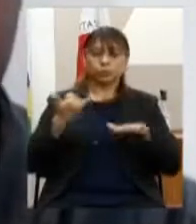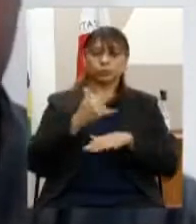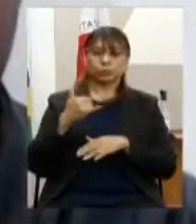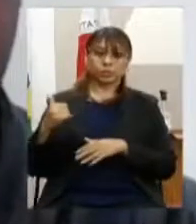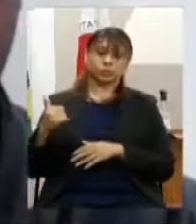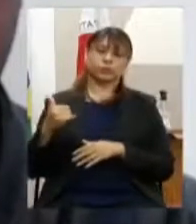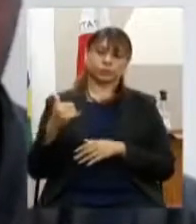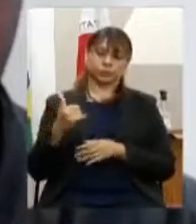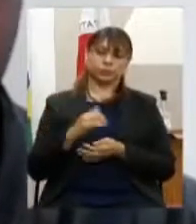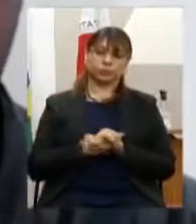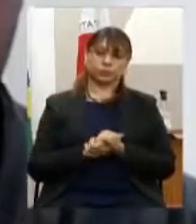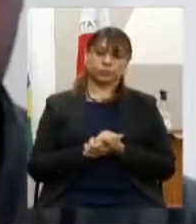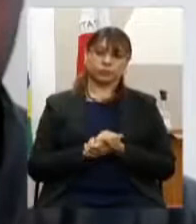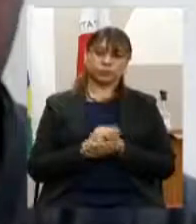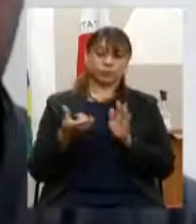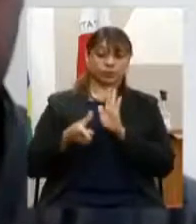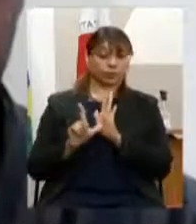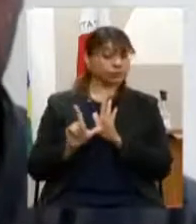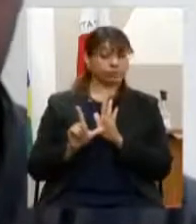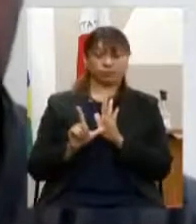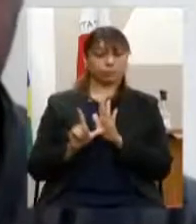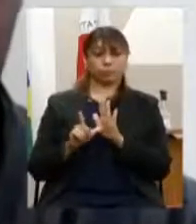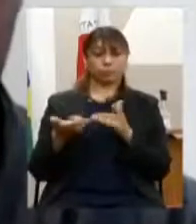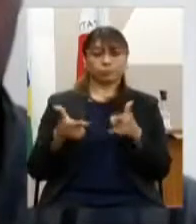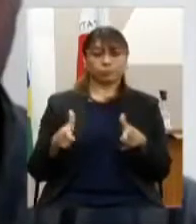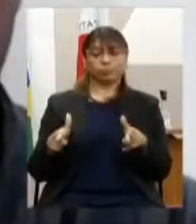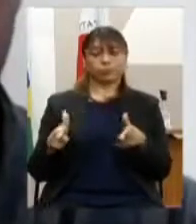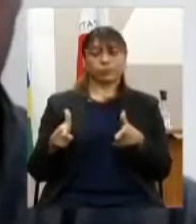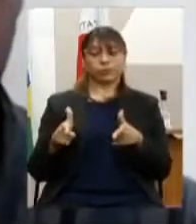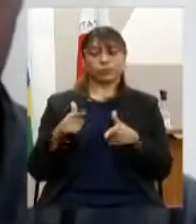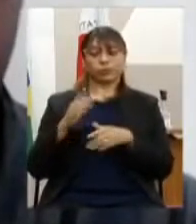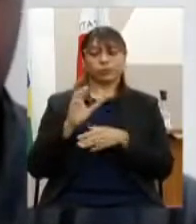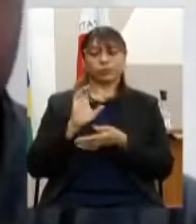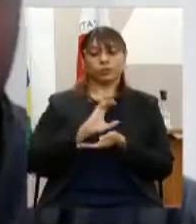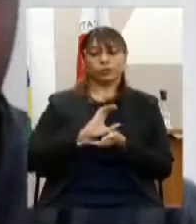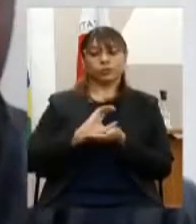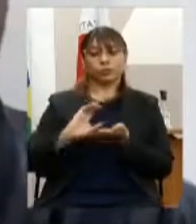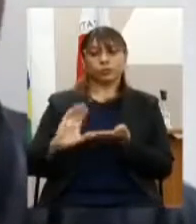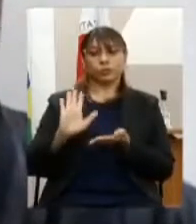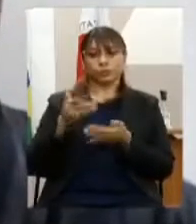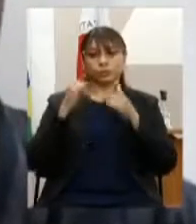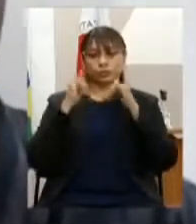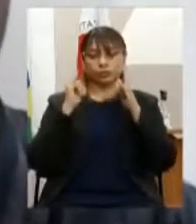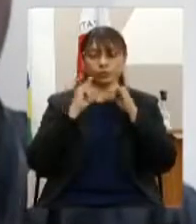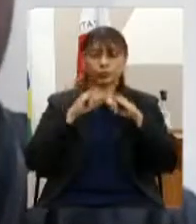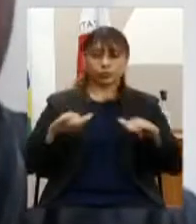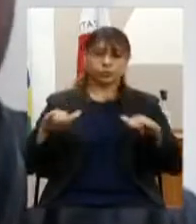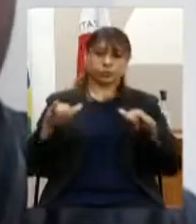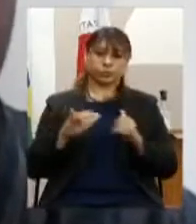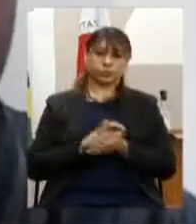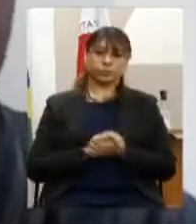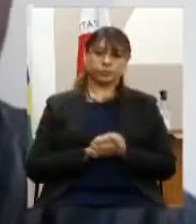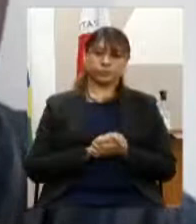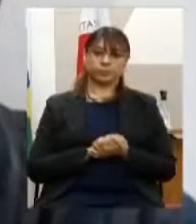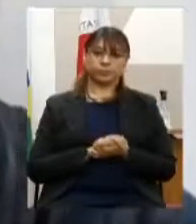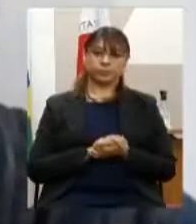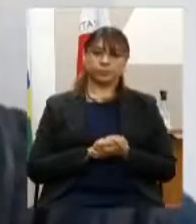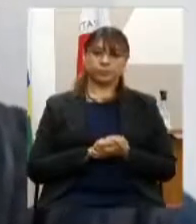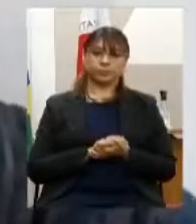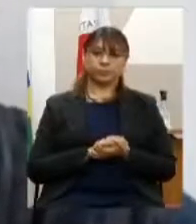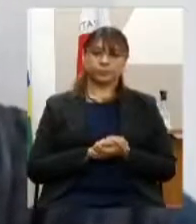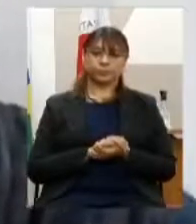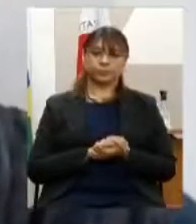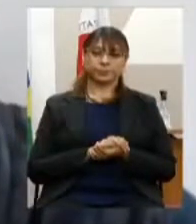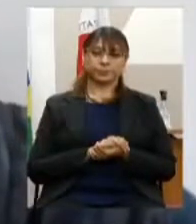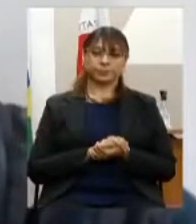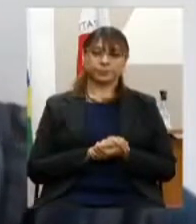não incluída nos planos de investimentos já divulgados, necessárias à conexão de novas unidades de geração distribuída e